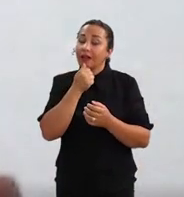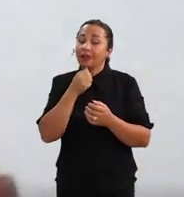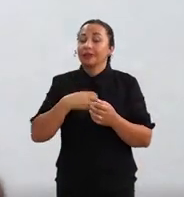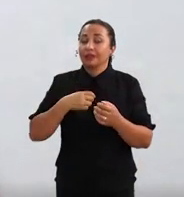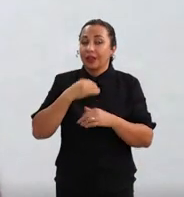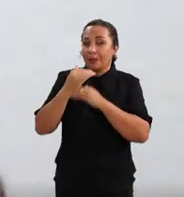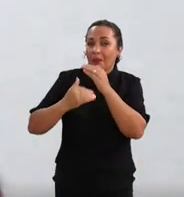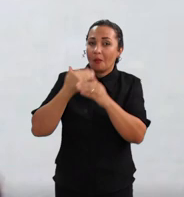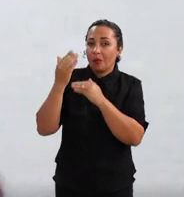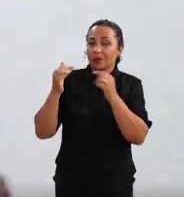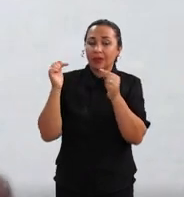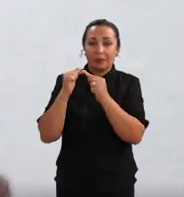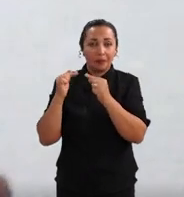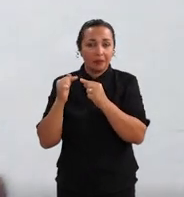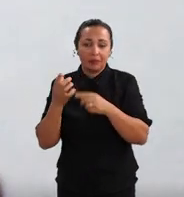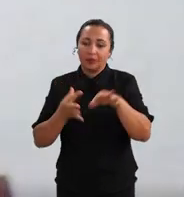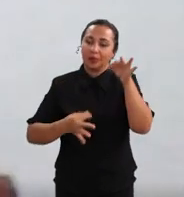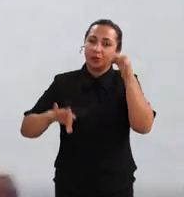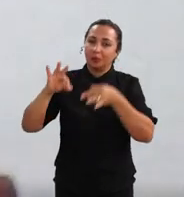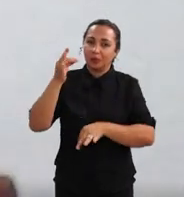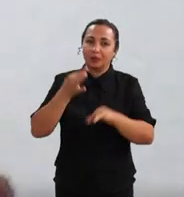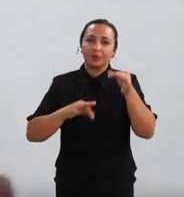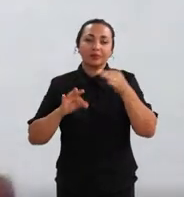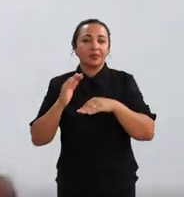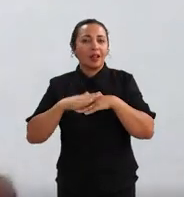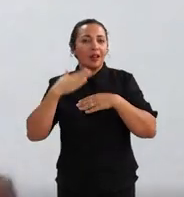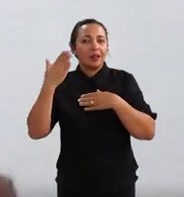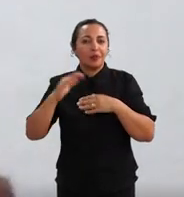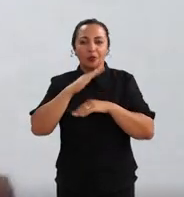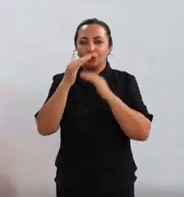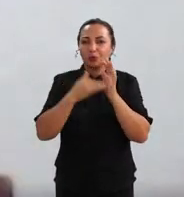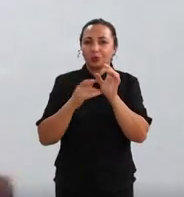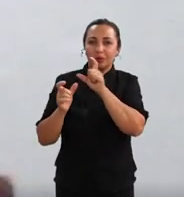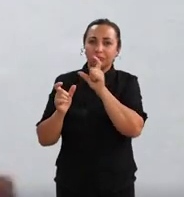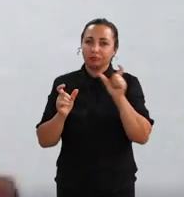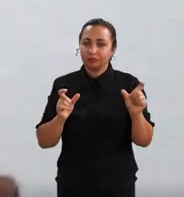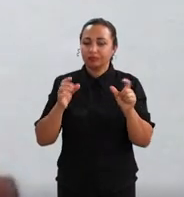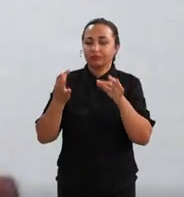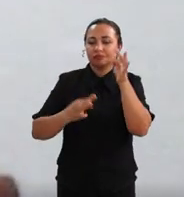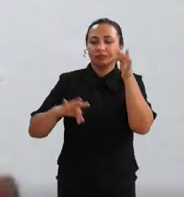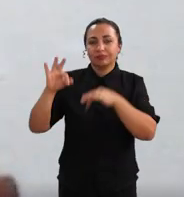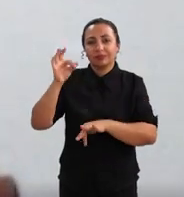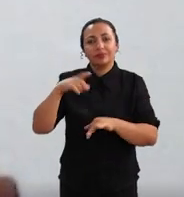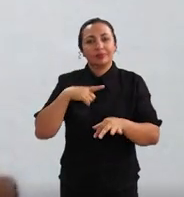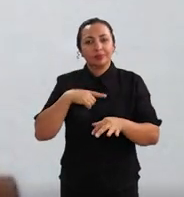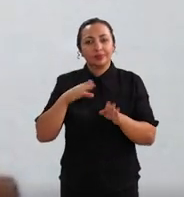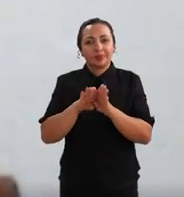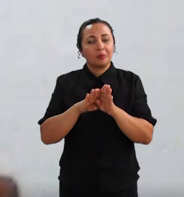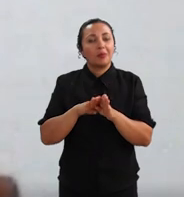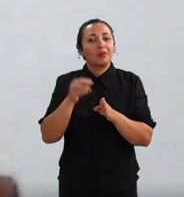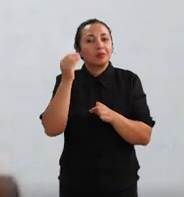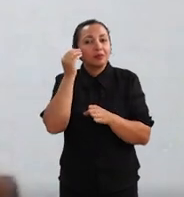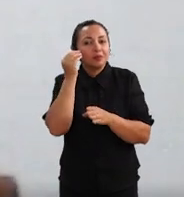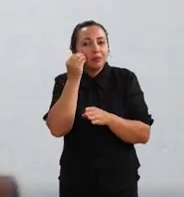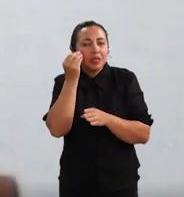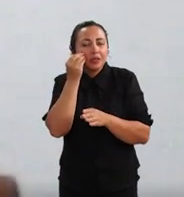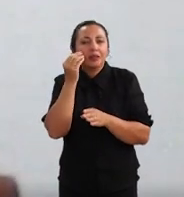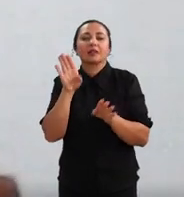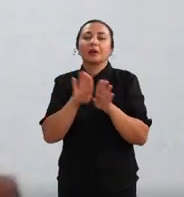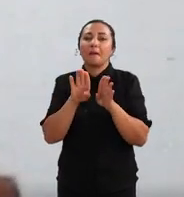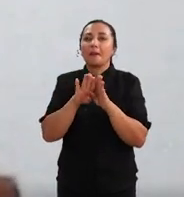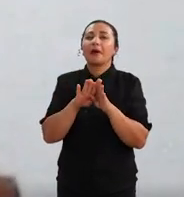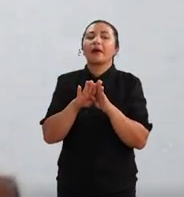processo de aplicação laboratorial. Além de toda essa parte de laboratório, também vamos testar a